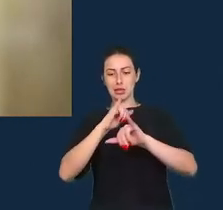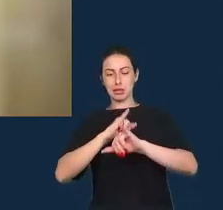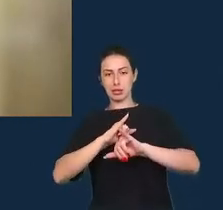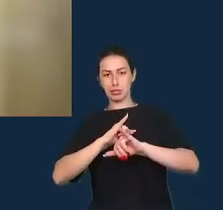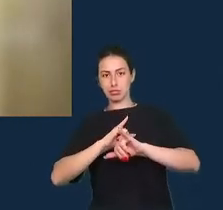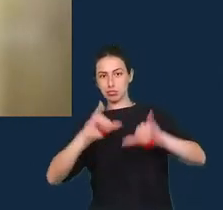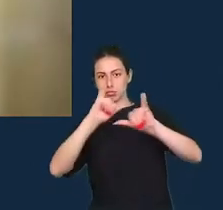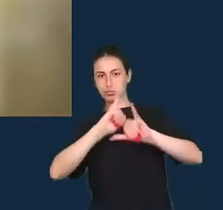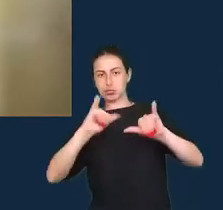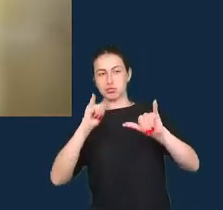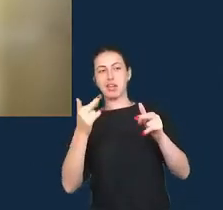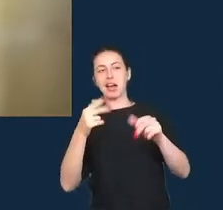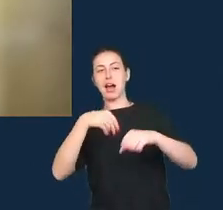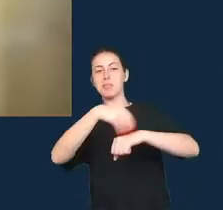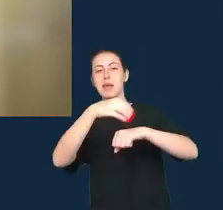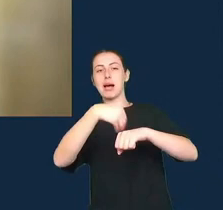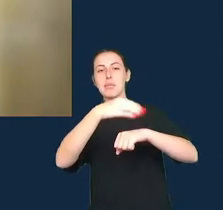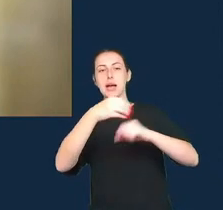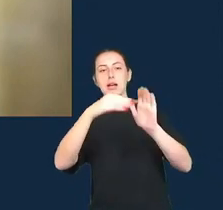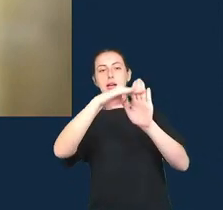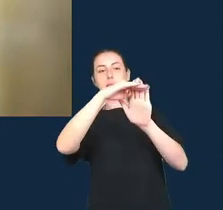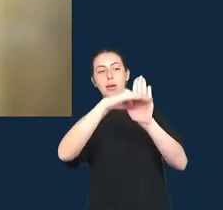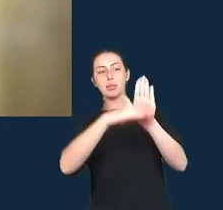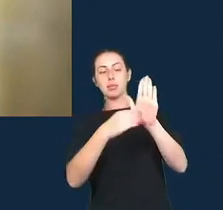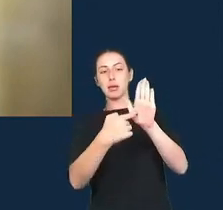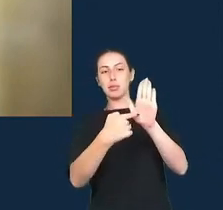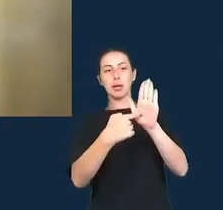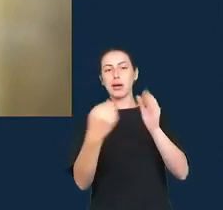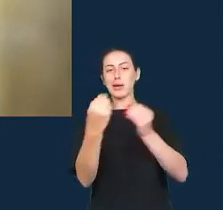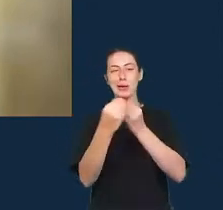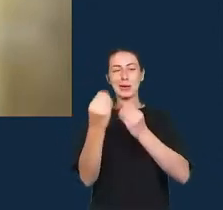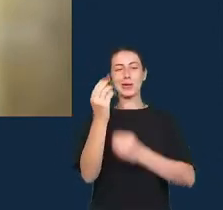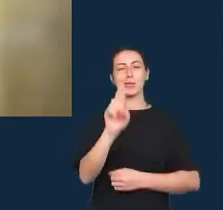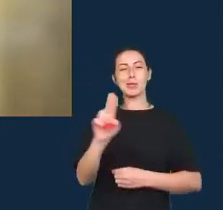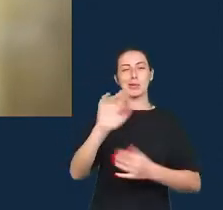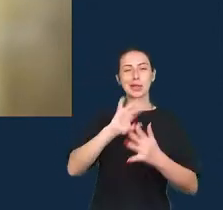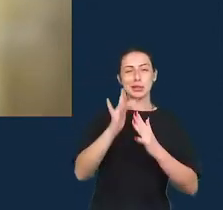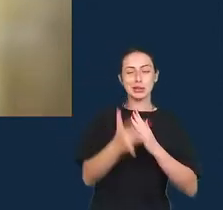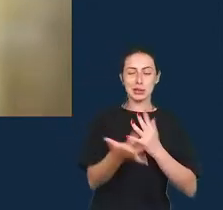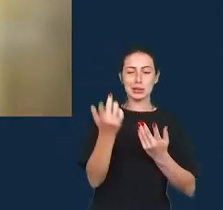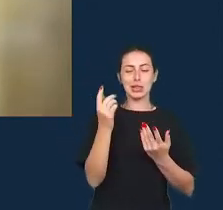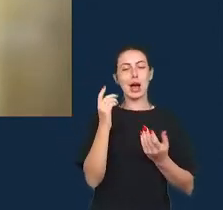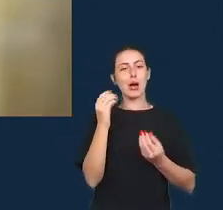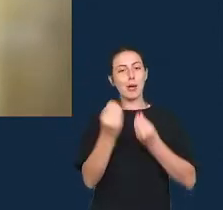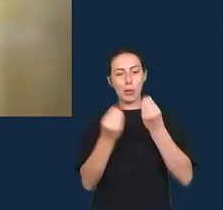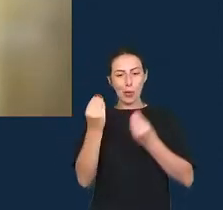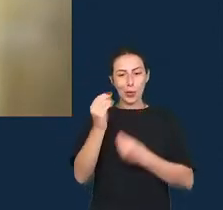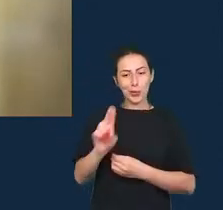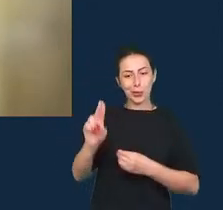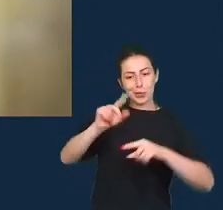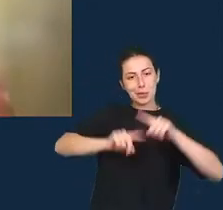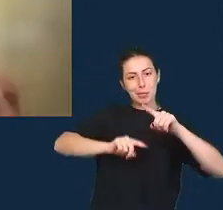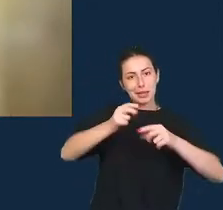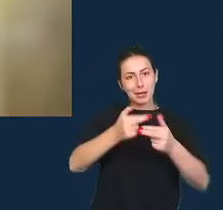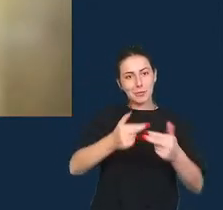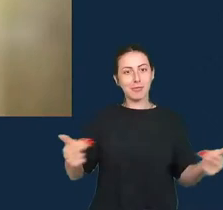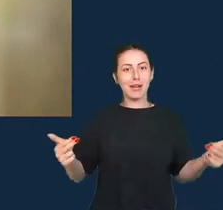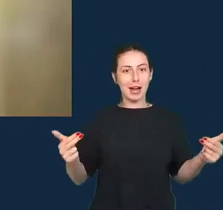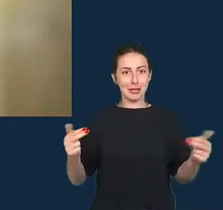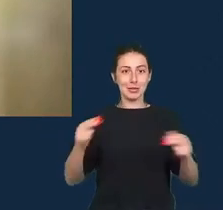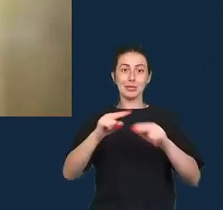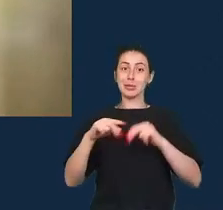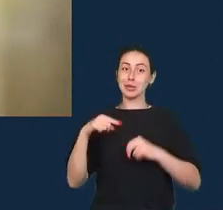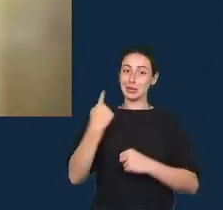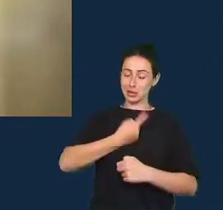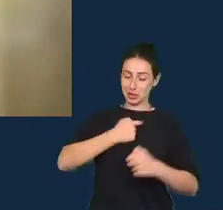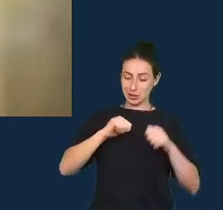metodológicas sobre como usar as redes sociais e essas ferramentas fizemos uma série